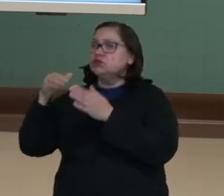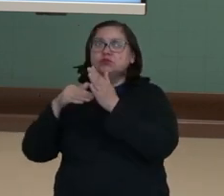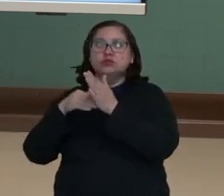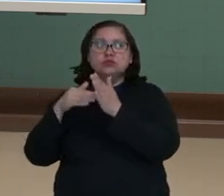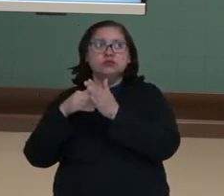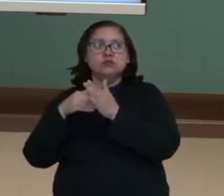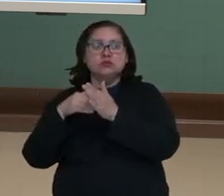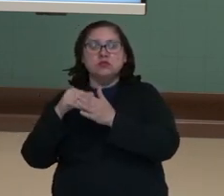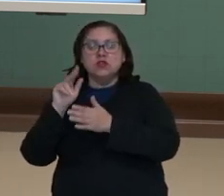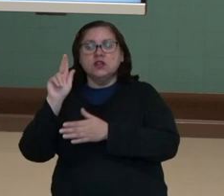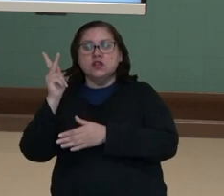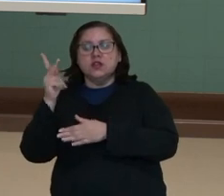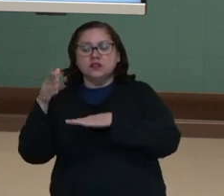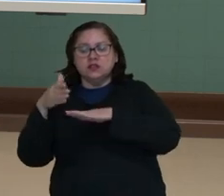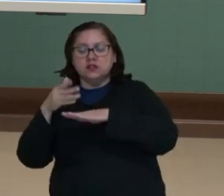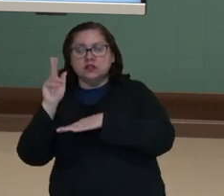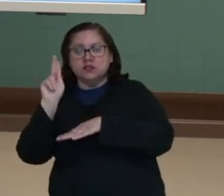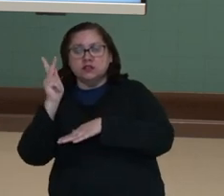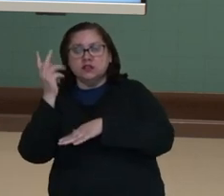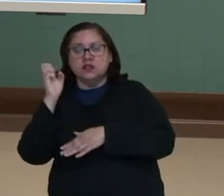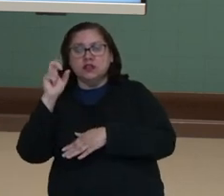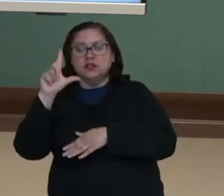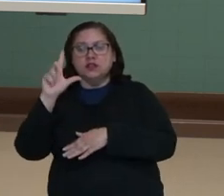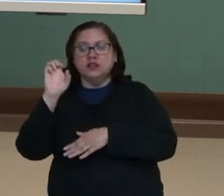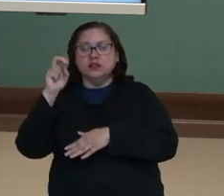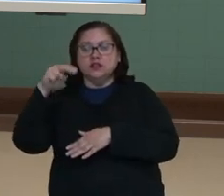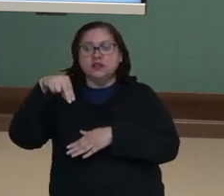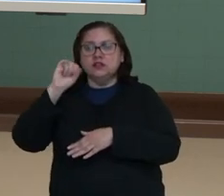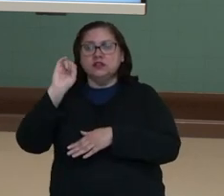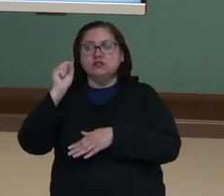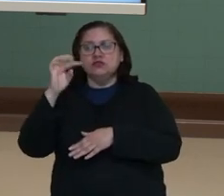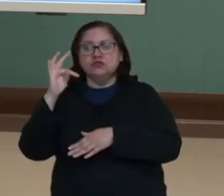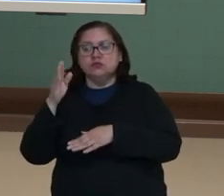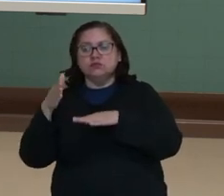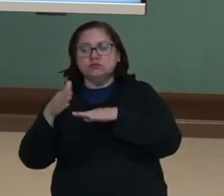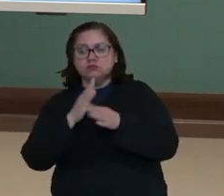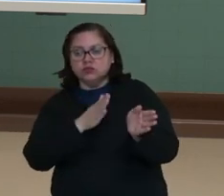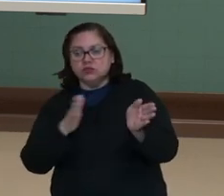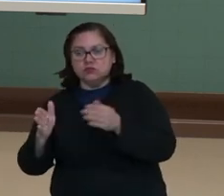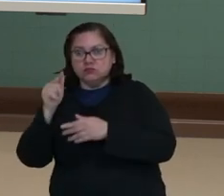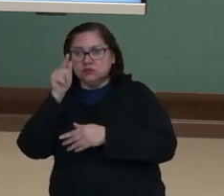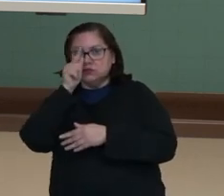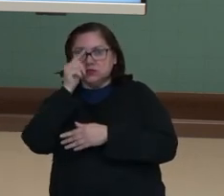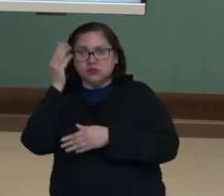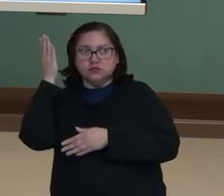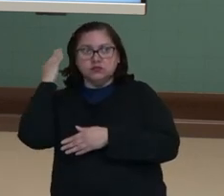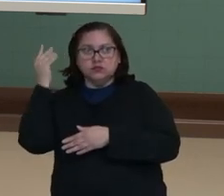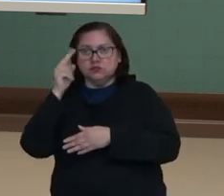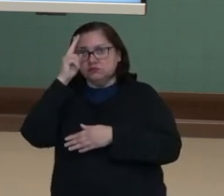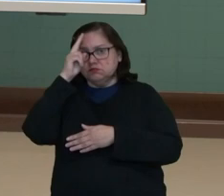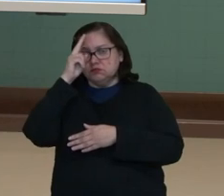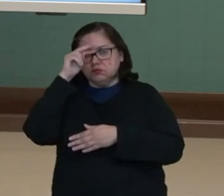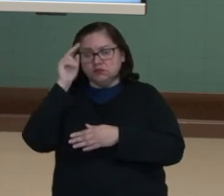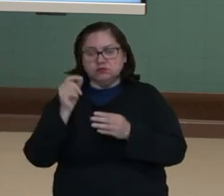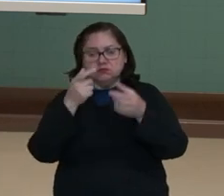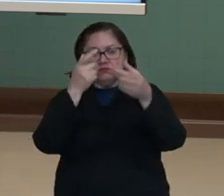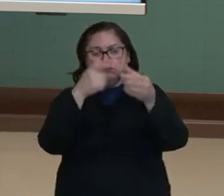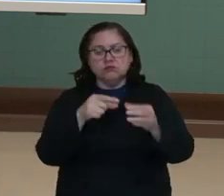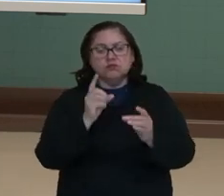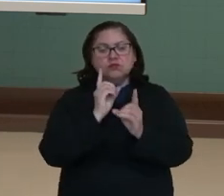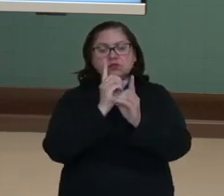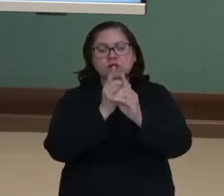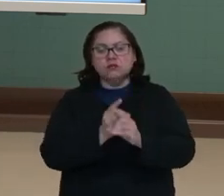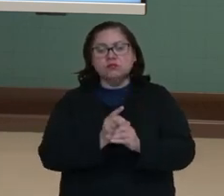período helenítico. Essa é o período da história da Grécia Antiga. Então, vamos nos localizar na Grécia Antiga.